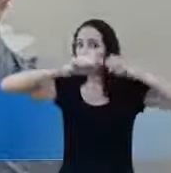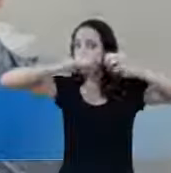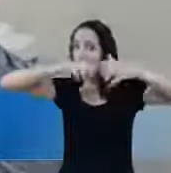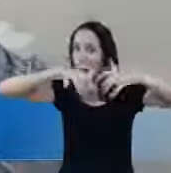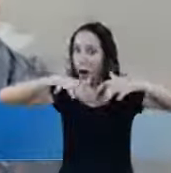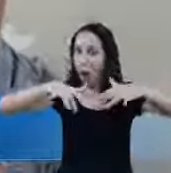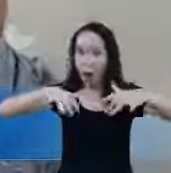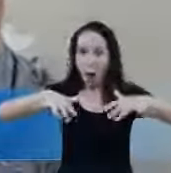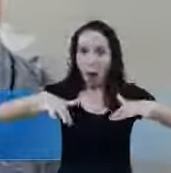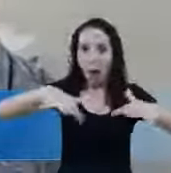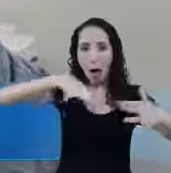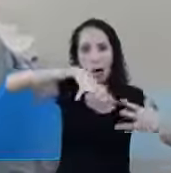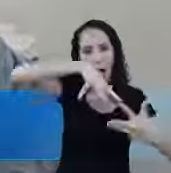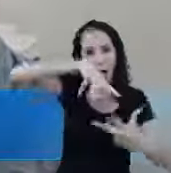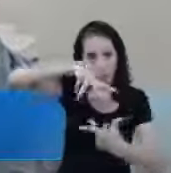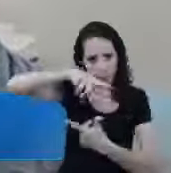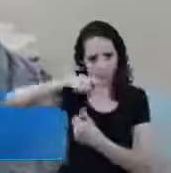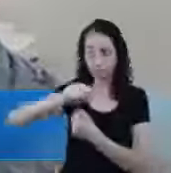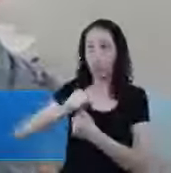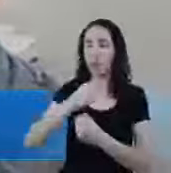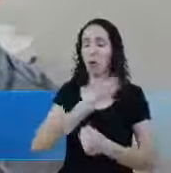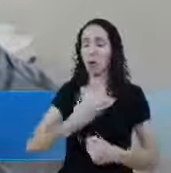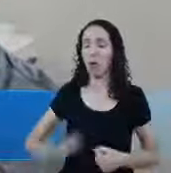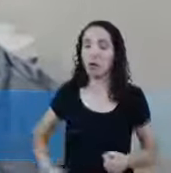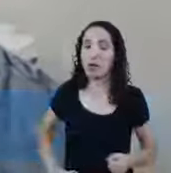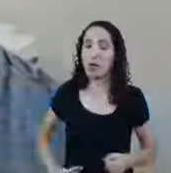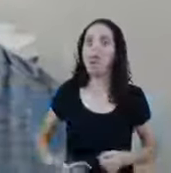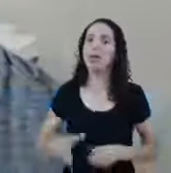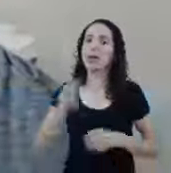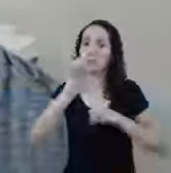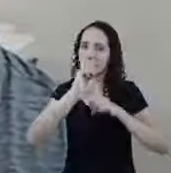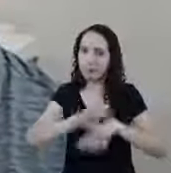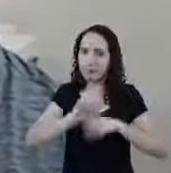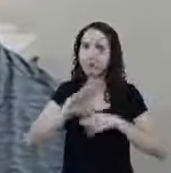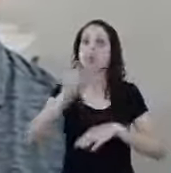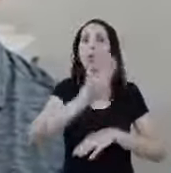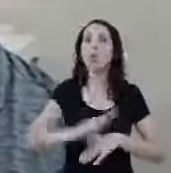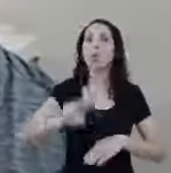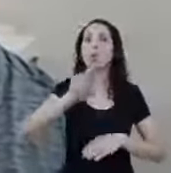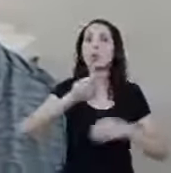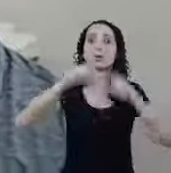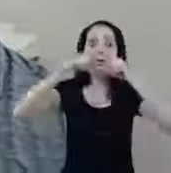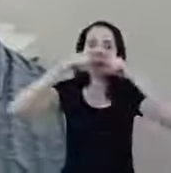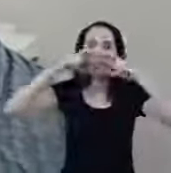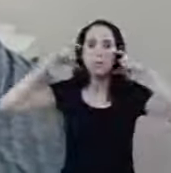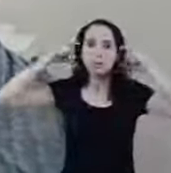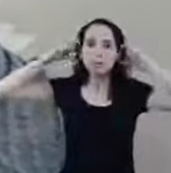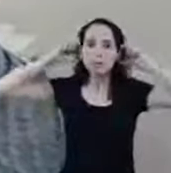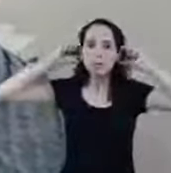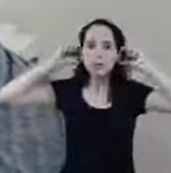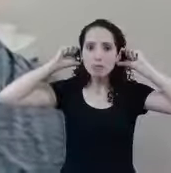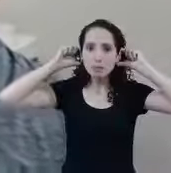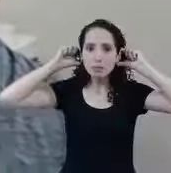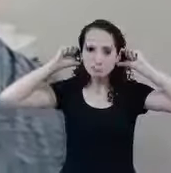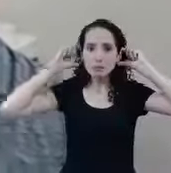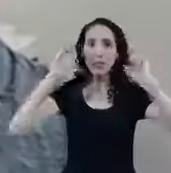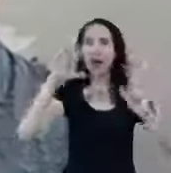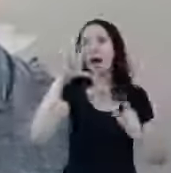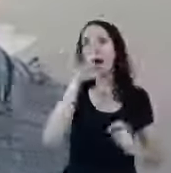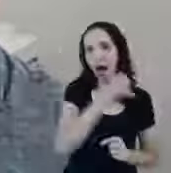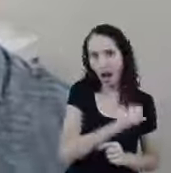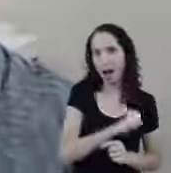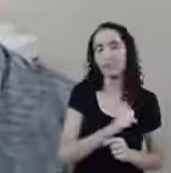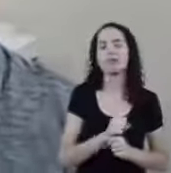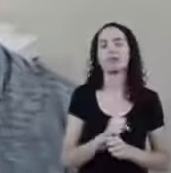máscara Lá A orientação do governo É máscara agora Todo mundo Se você for sair Providencia sua máscara